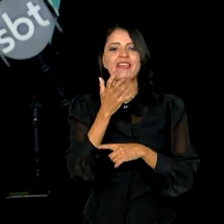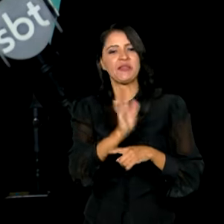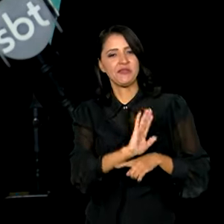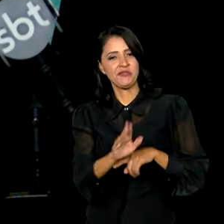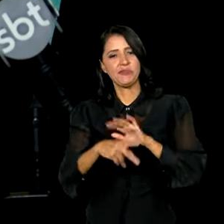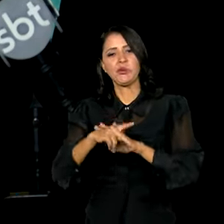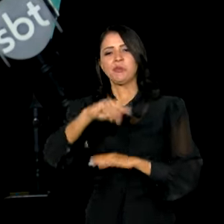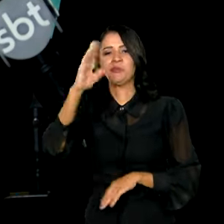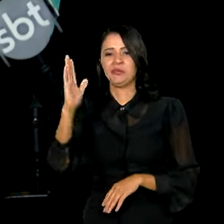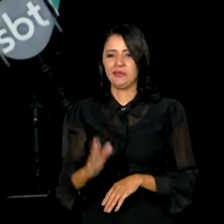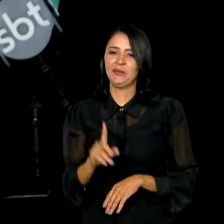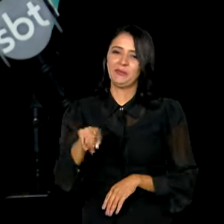brasileira. É muito importante.